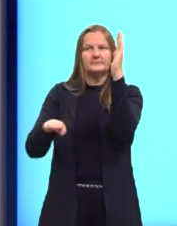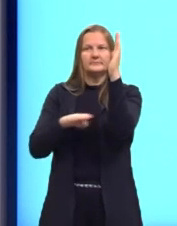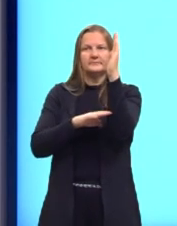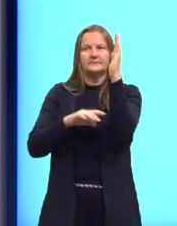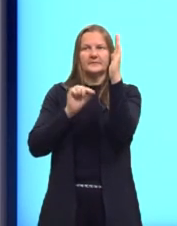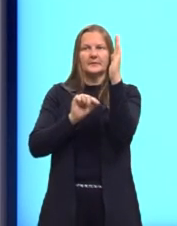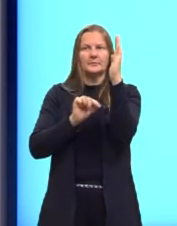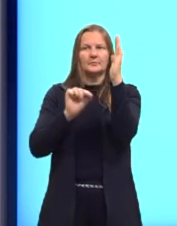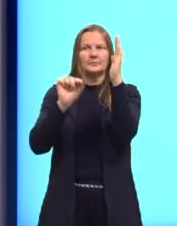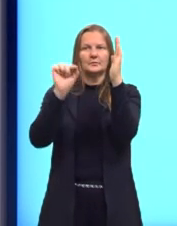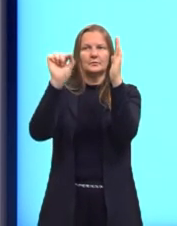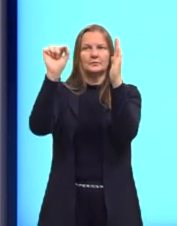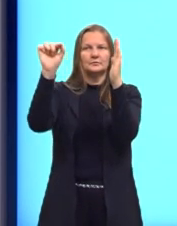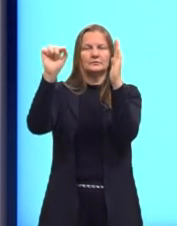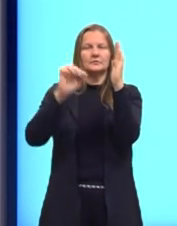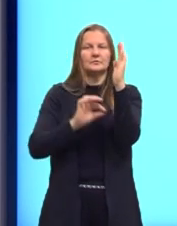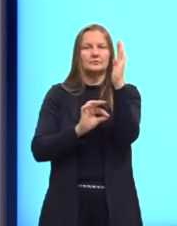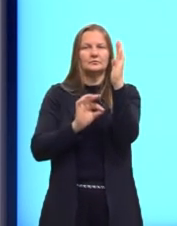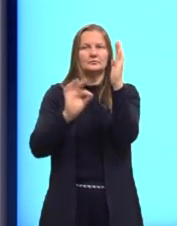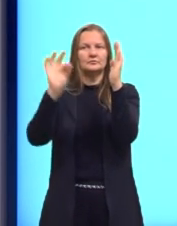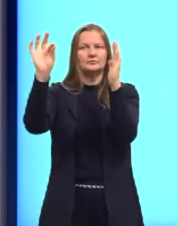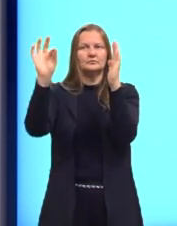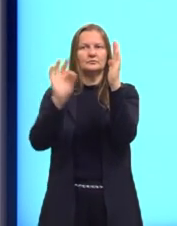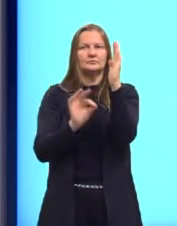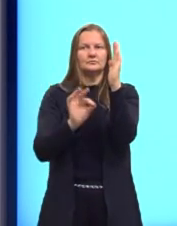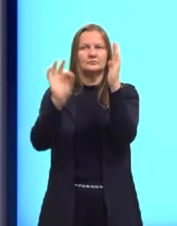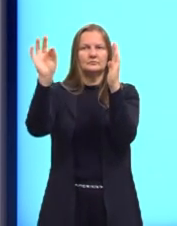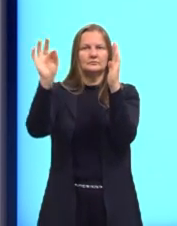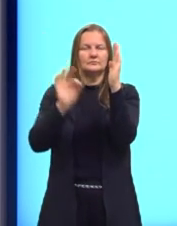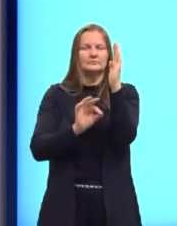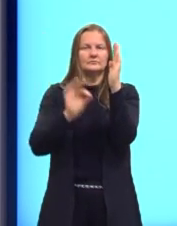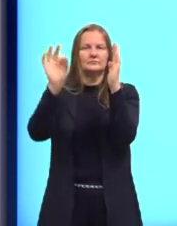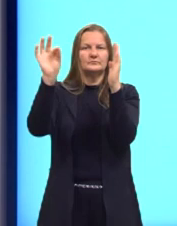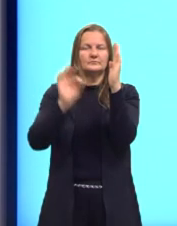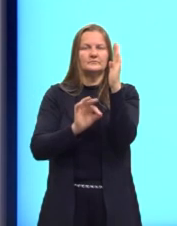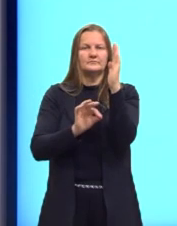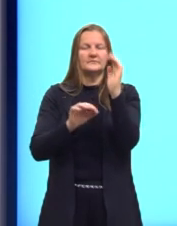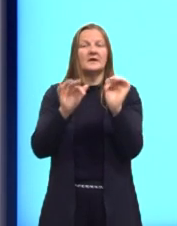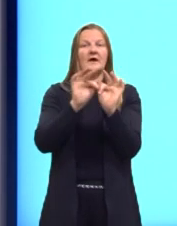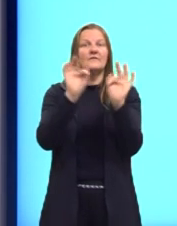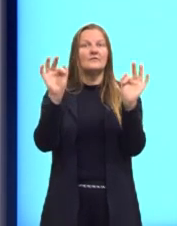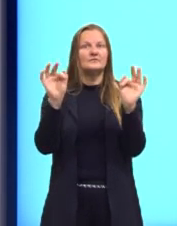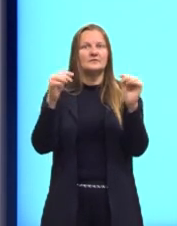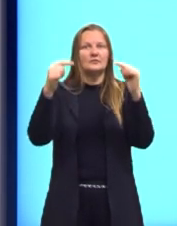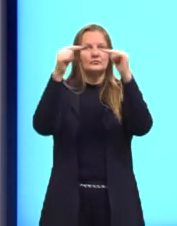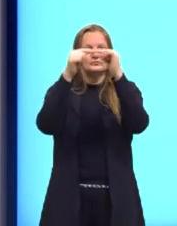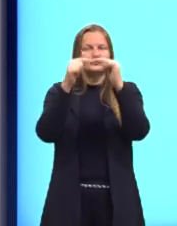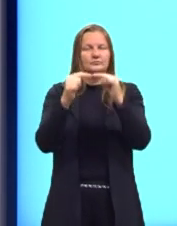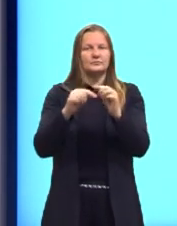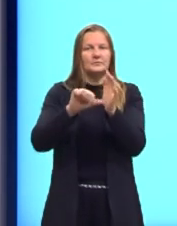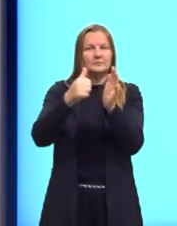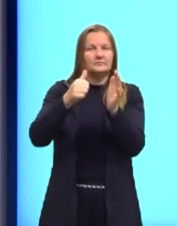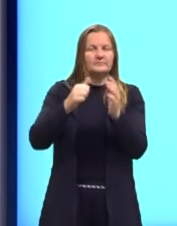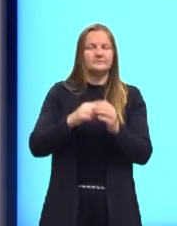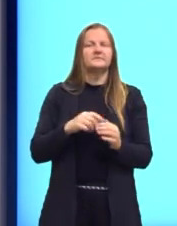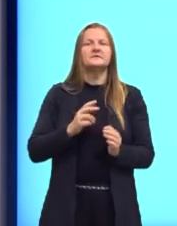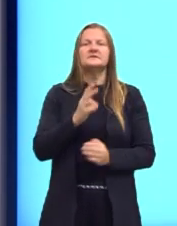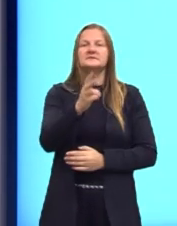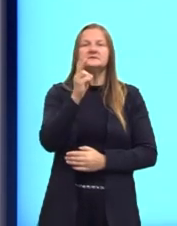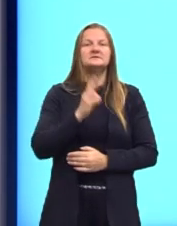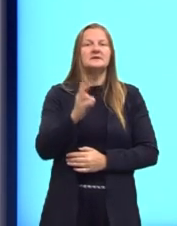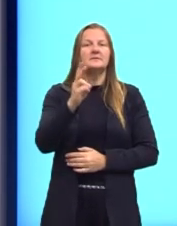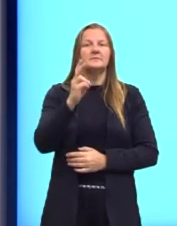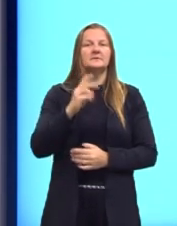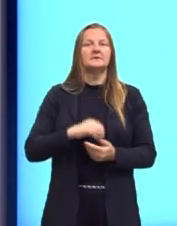ligamos esses pontos, né? Com uma reta. A função afim, ou função de primeiro grau, sempre vai